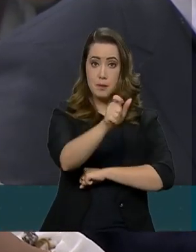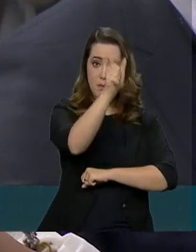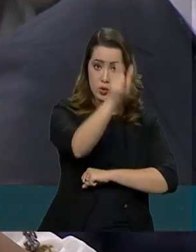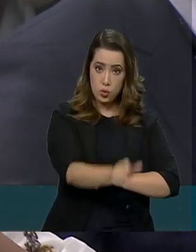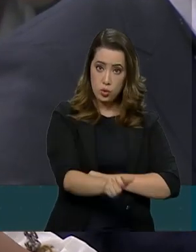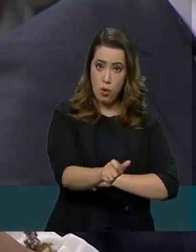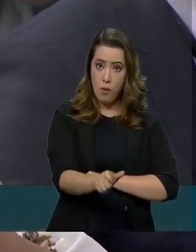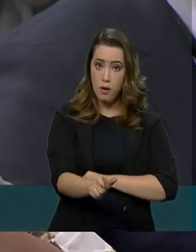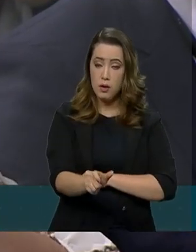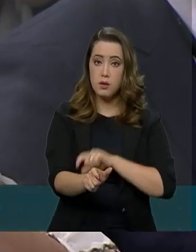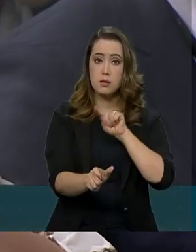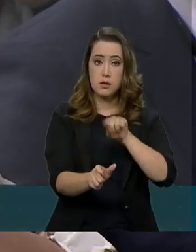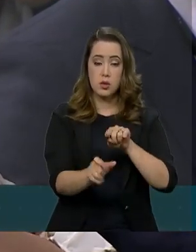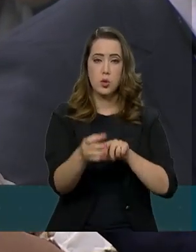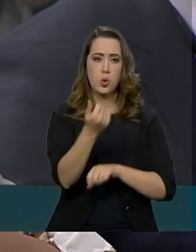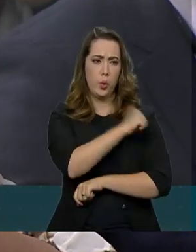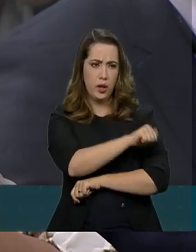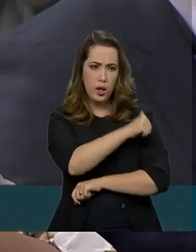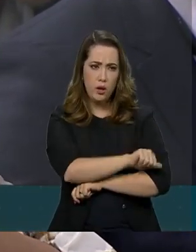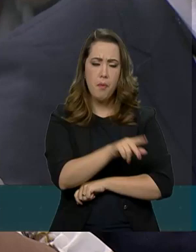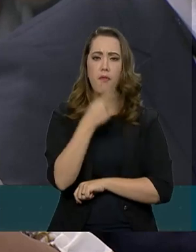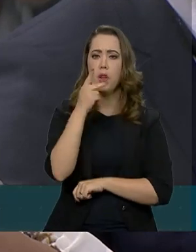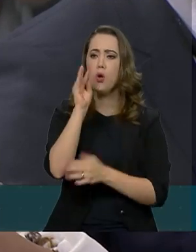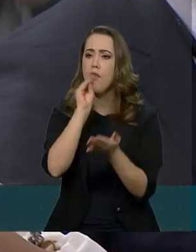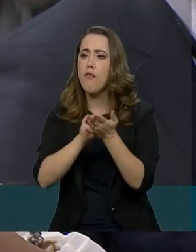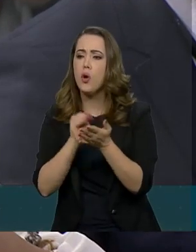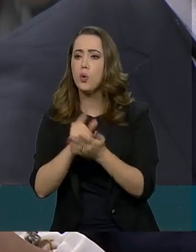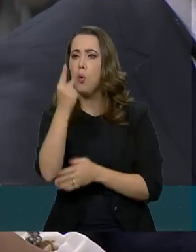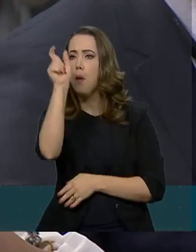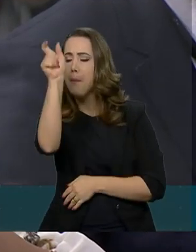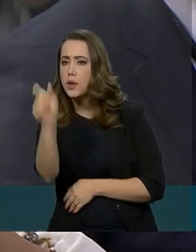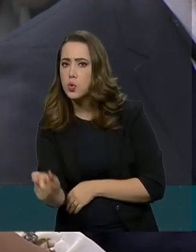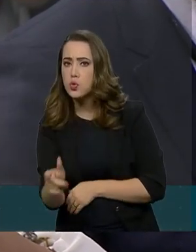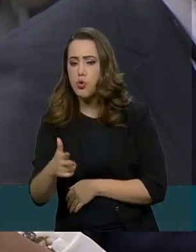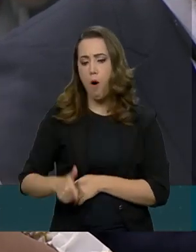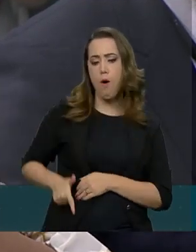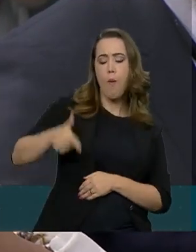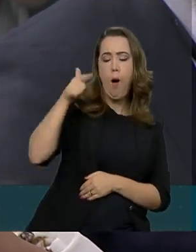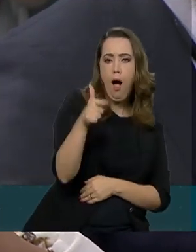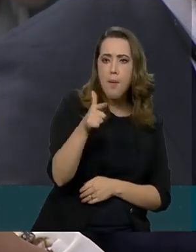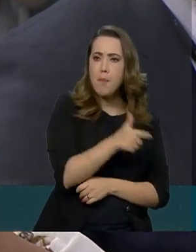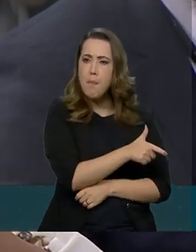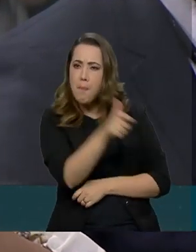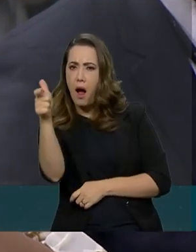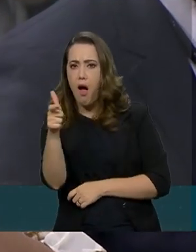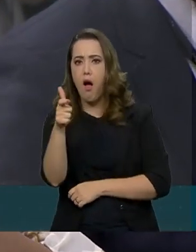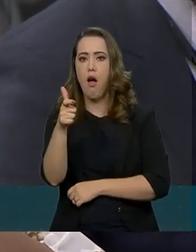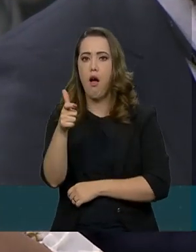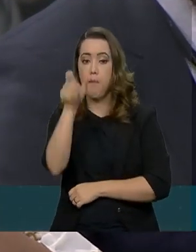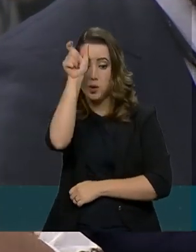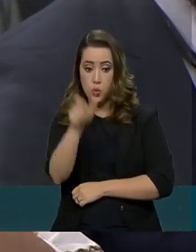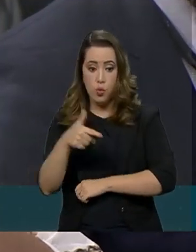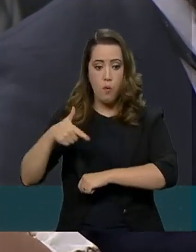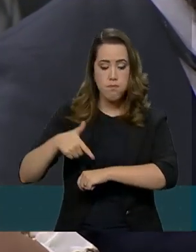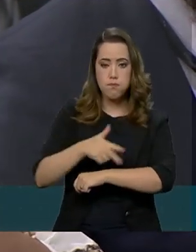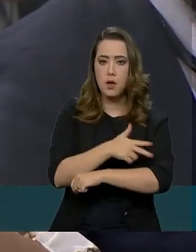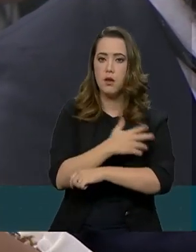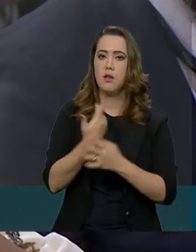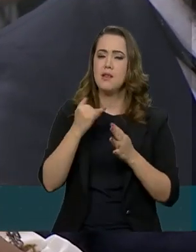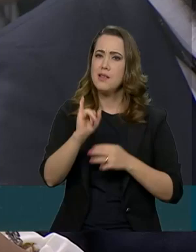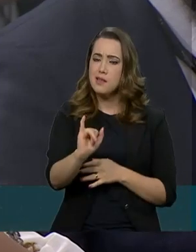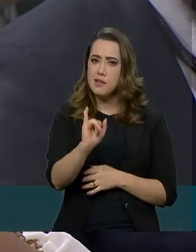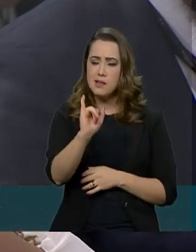dar um tiro nele. Essa declaração, partindo por parte do presidente da República, de, de repente, eventualmente, a sociedade passar a fazer